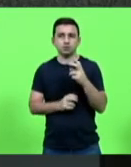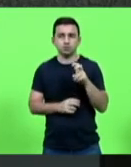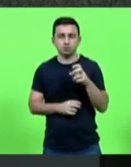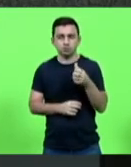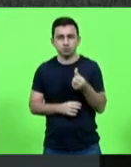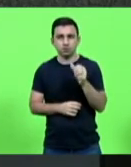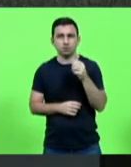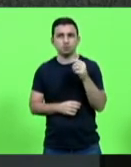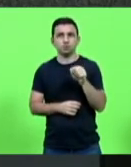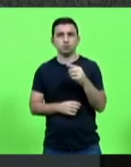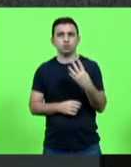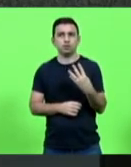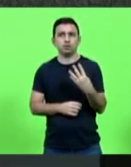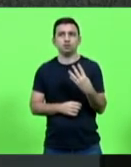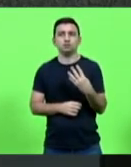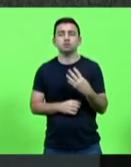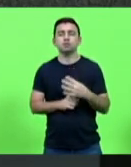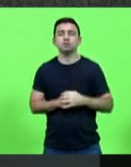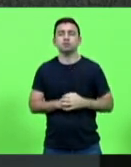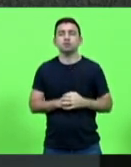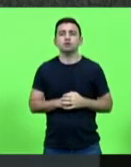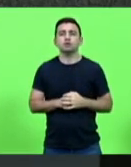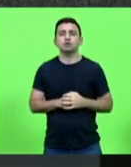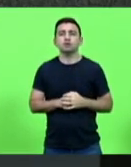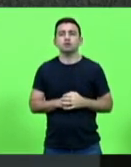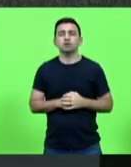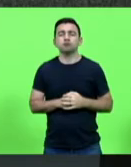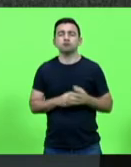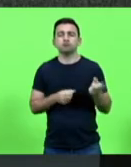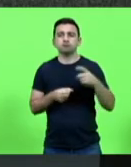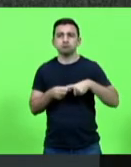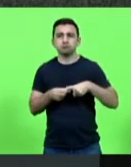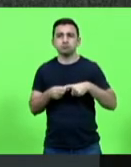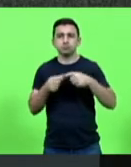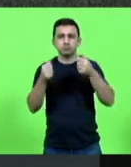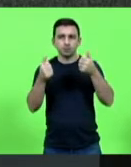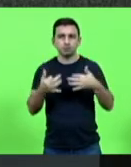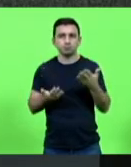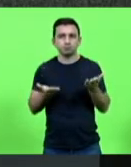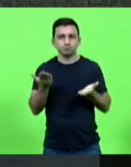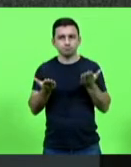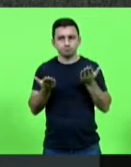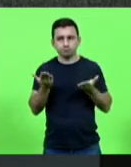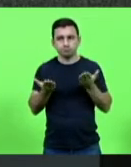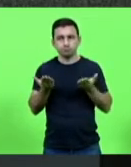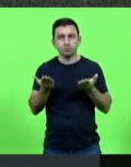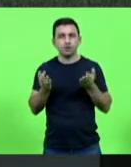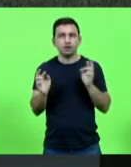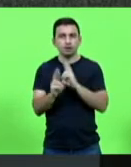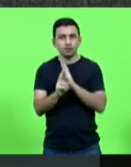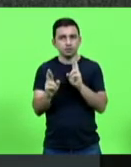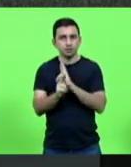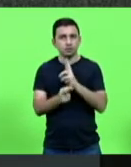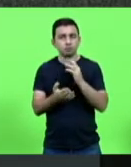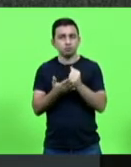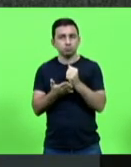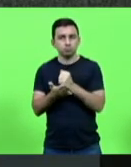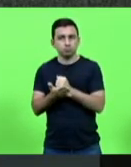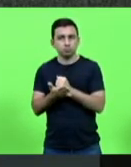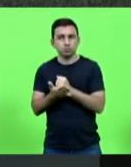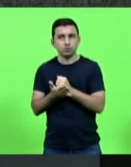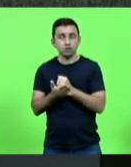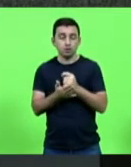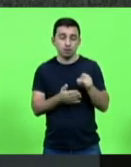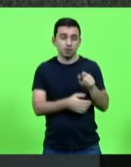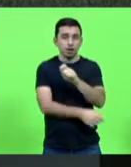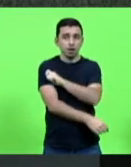reestabelecendo dessa forma, em suma, o legal equilíbrio à relação contratual entre o estudante